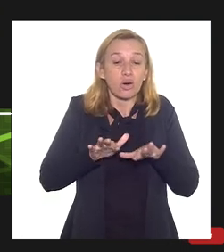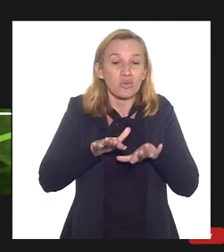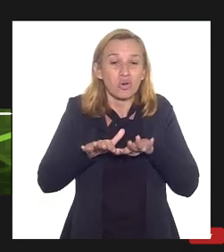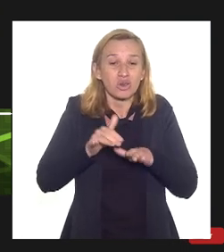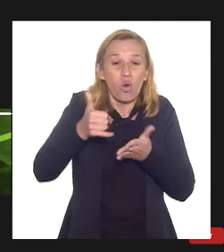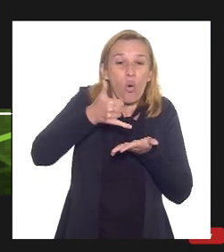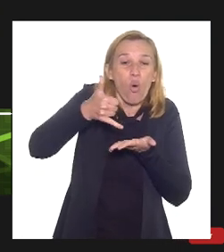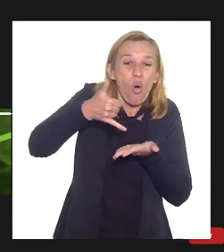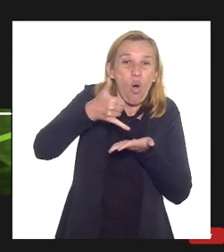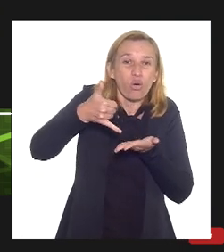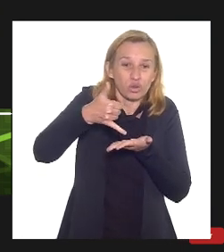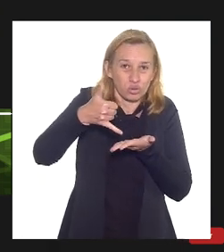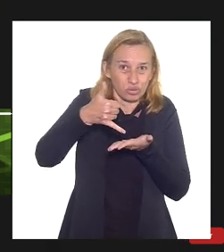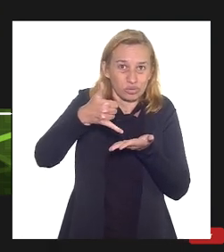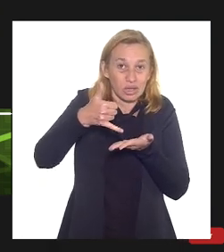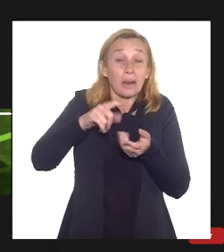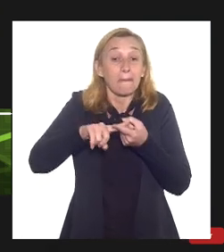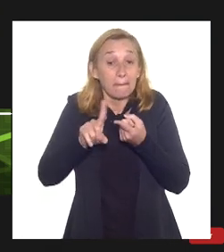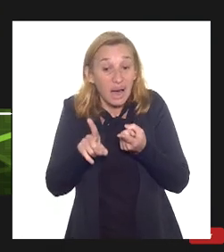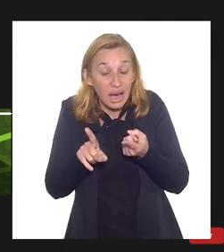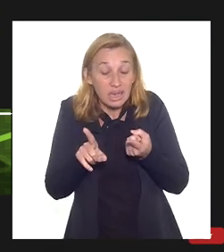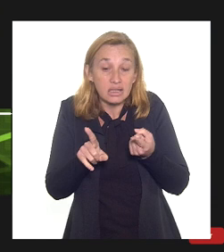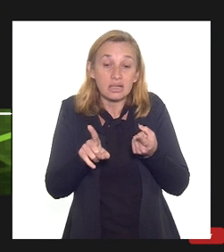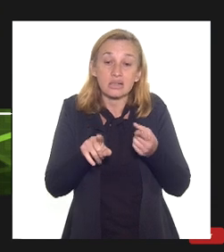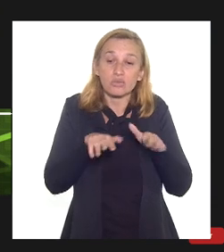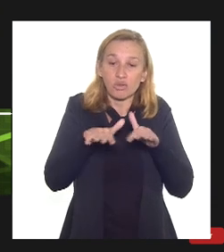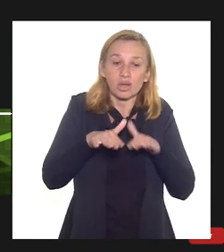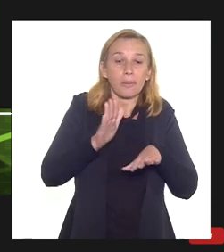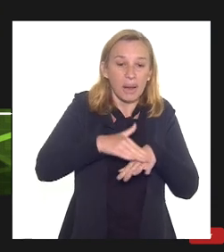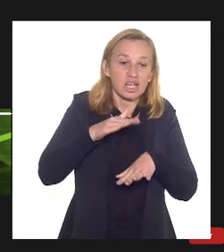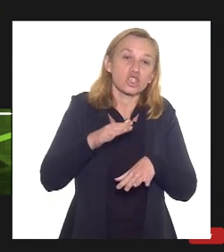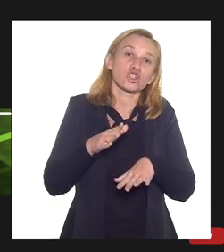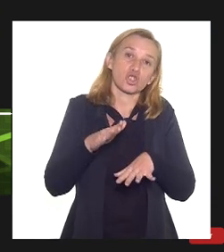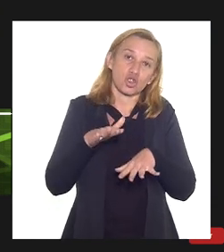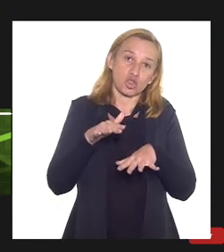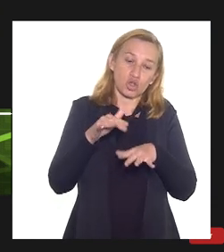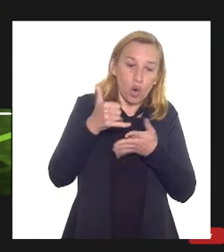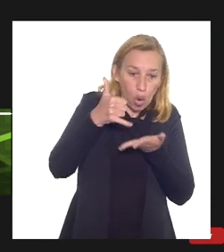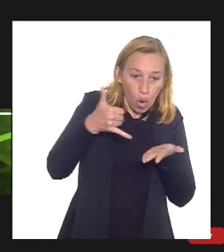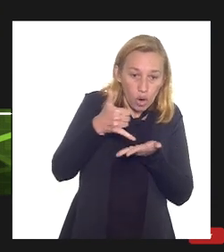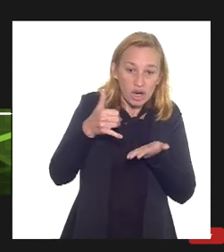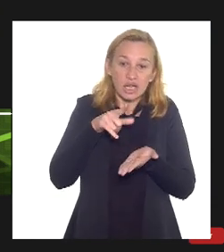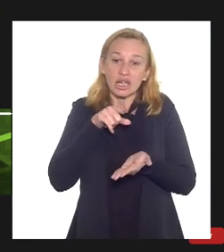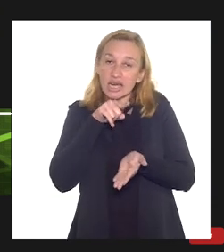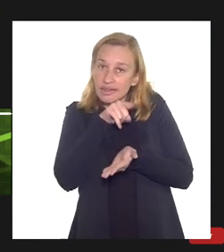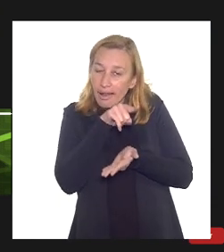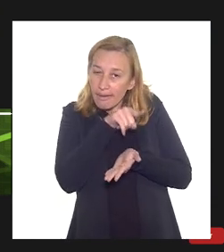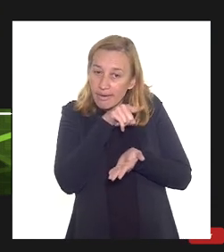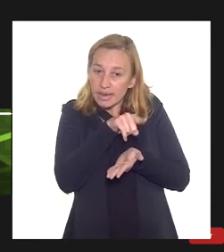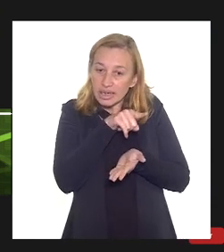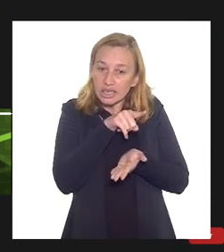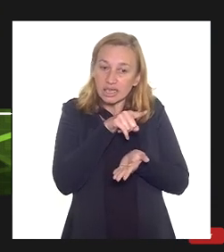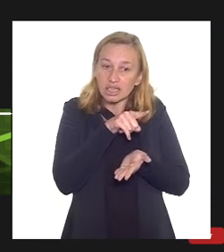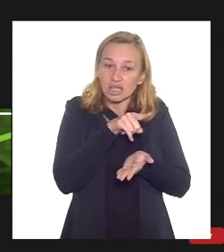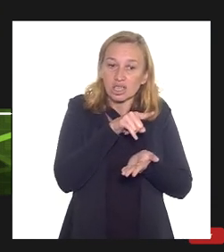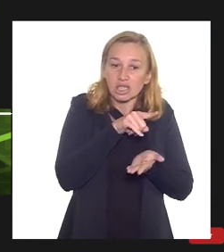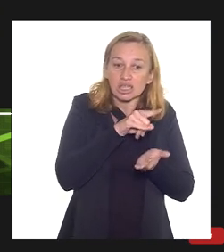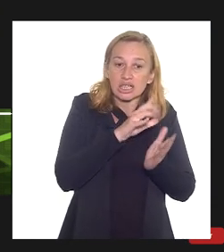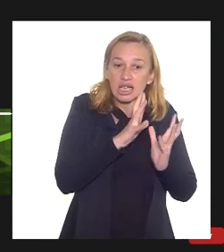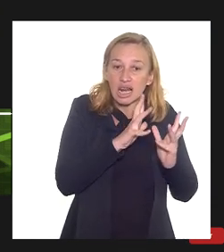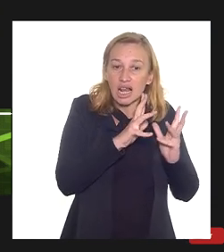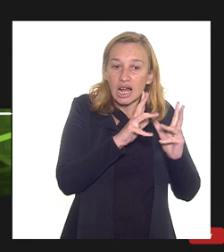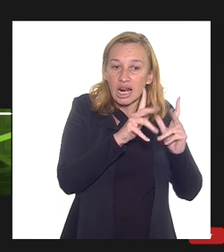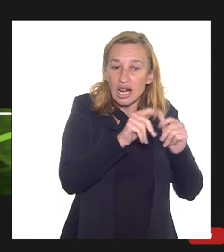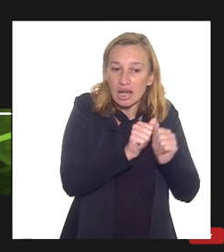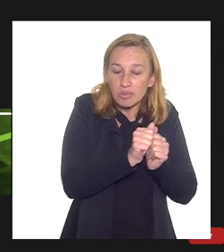óleo quanto se não injetasse tudo mas ele mobiliza sim mais óleo aquele mecanismo lá de lavagem do óleo